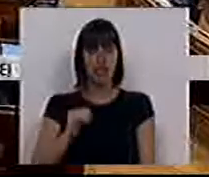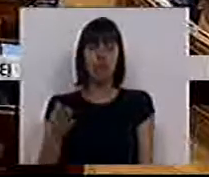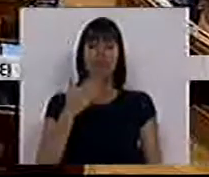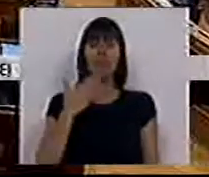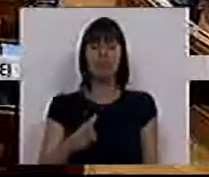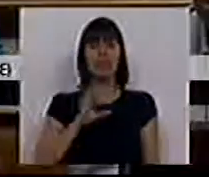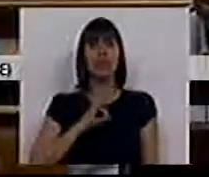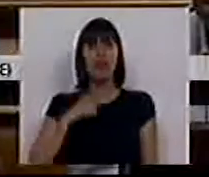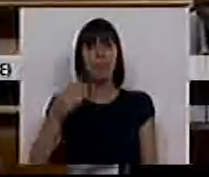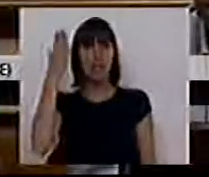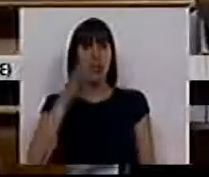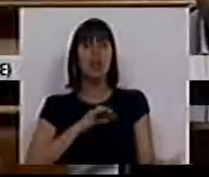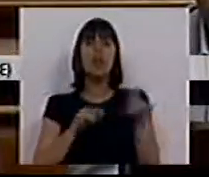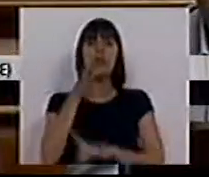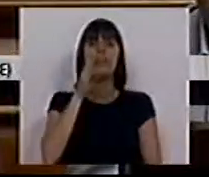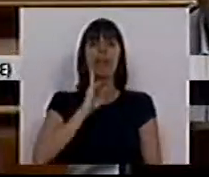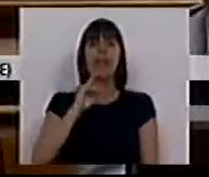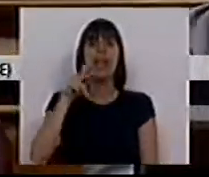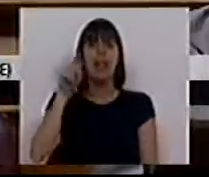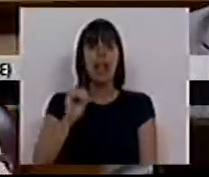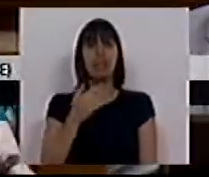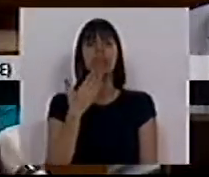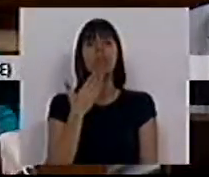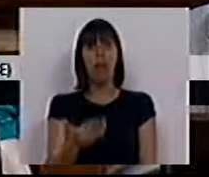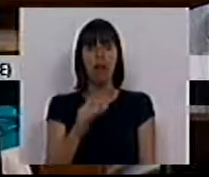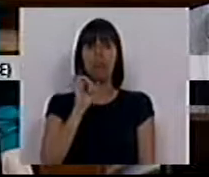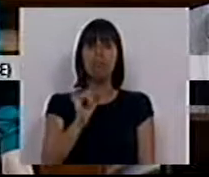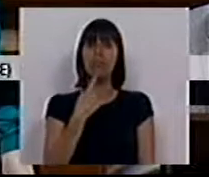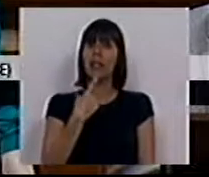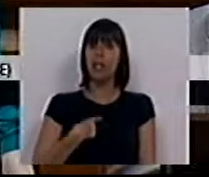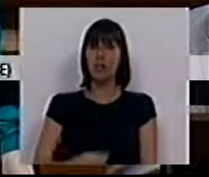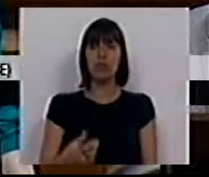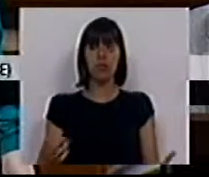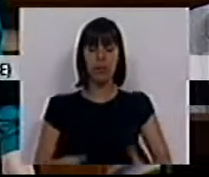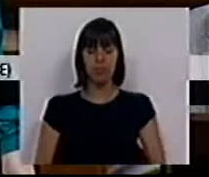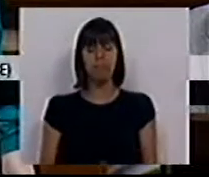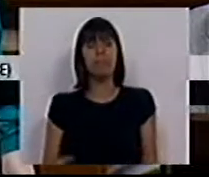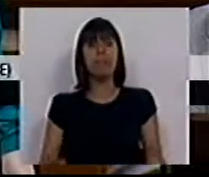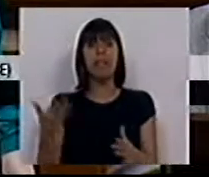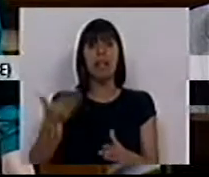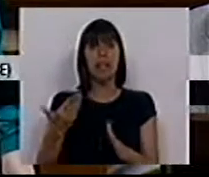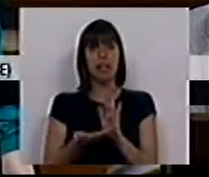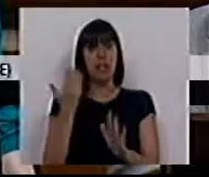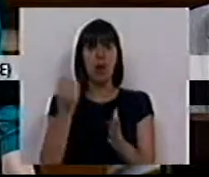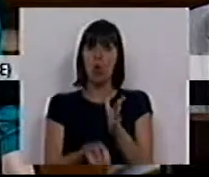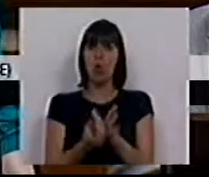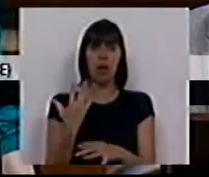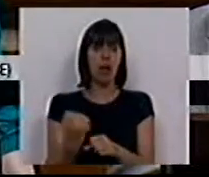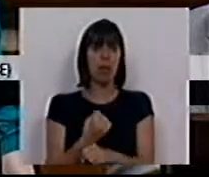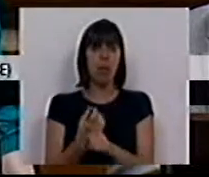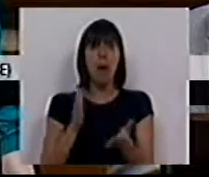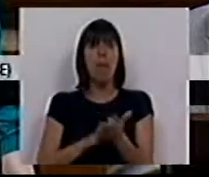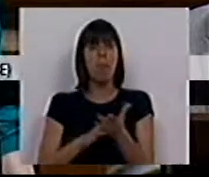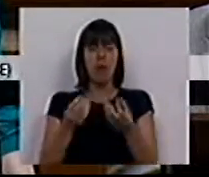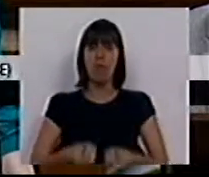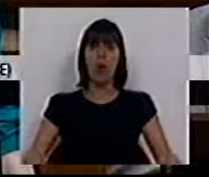Muito obrigada, Sra. Presidente. Sra. Deputada Inês de Medeiros, agradeço-lhe a sua questão. Retirar direitos não cria emprego. Não está